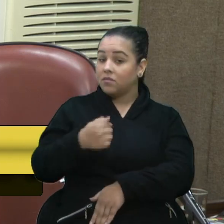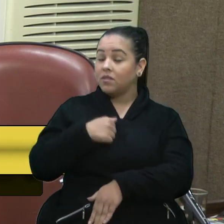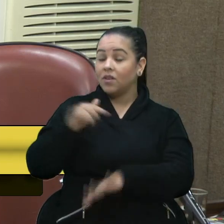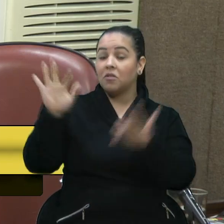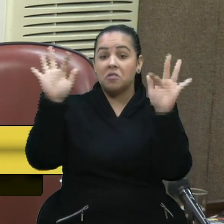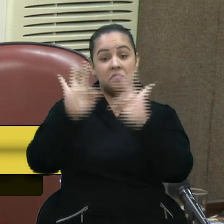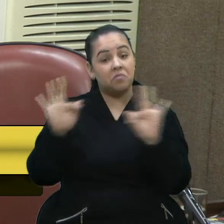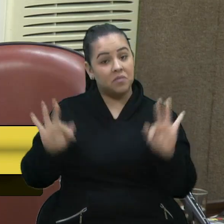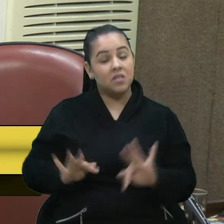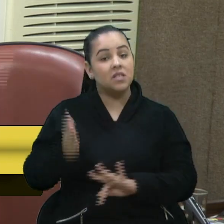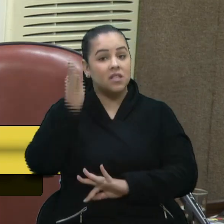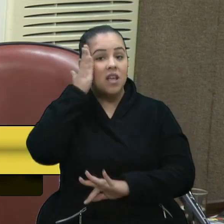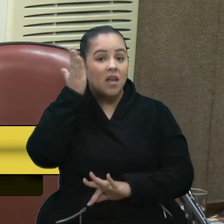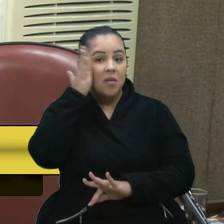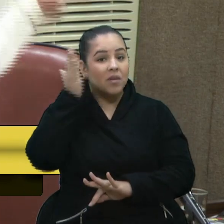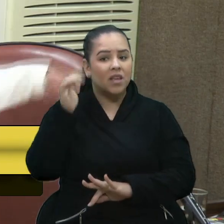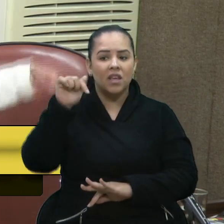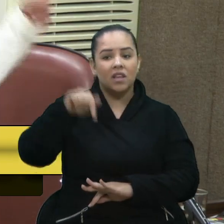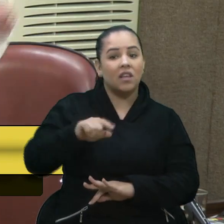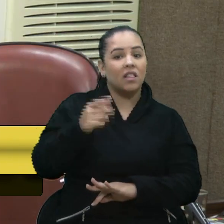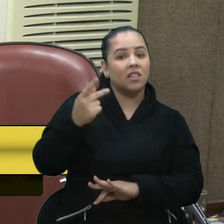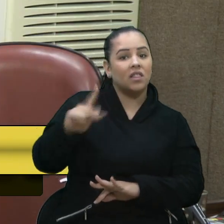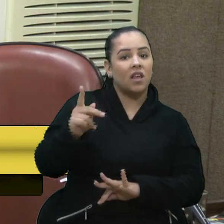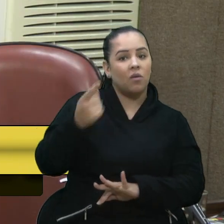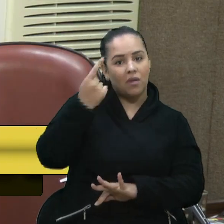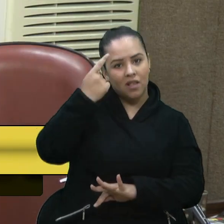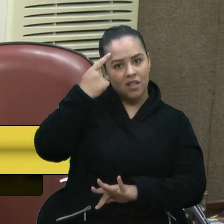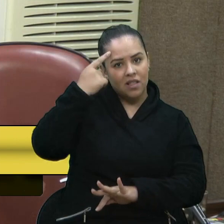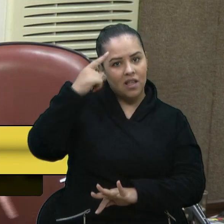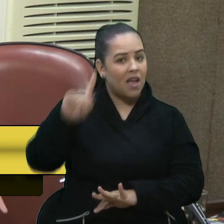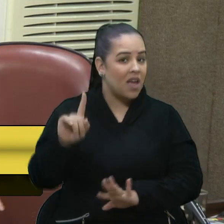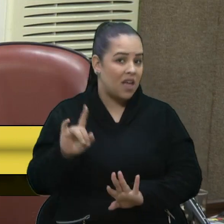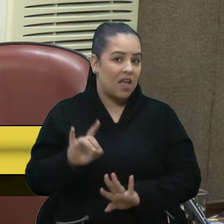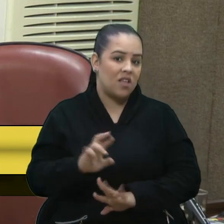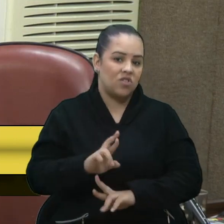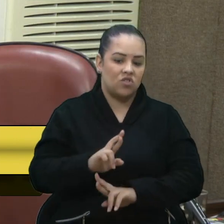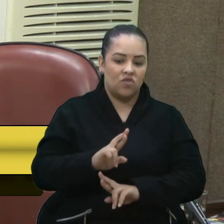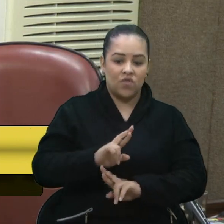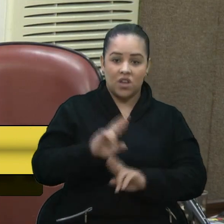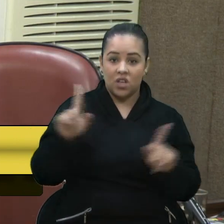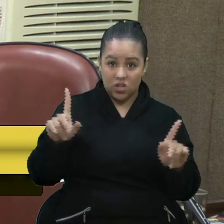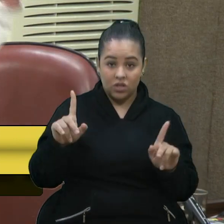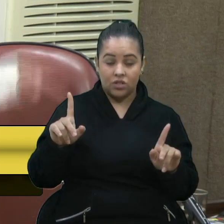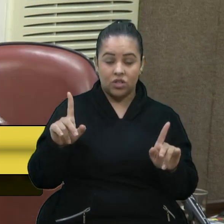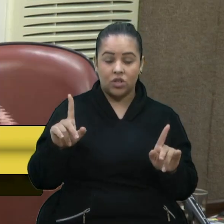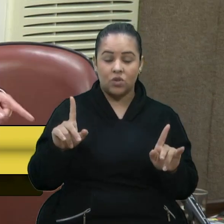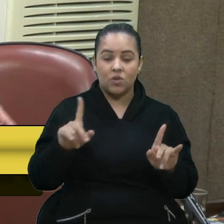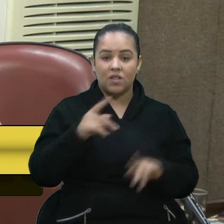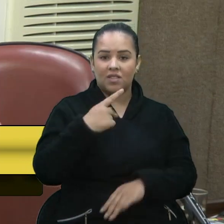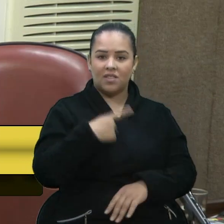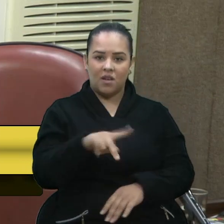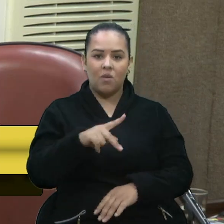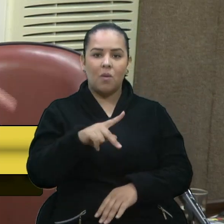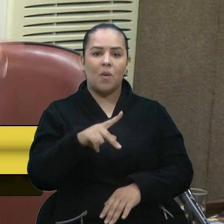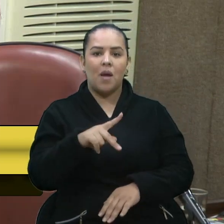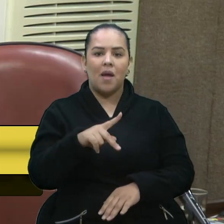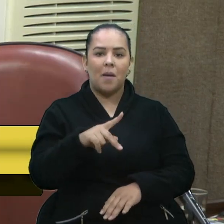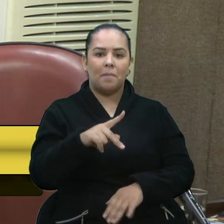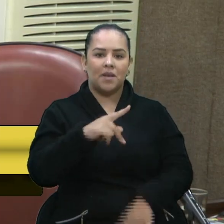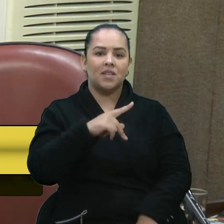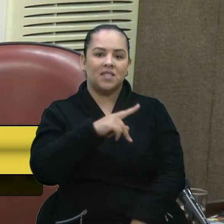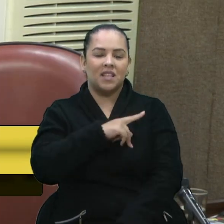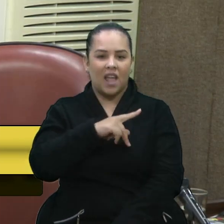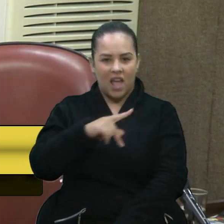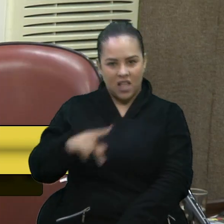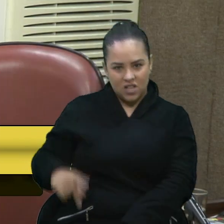feliz de saber que nesse ponto a sua ideologia discórtica é do senhor presidente, que não vê educação como prioridade, que vê educação como gasto. E se